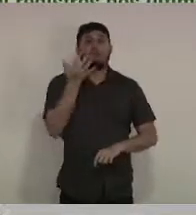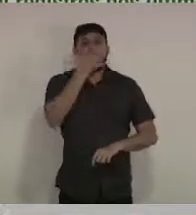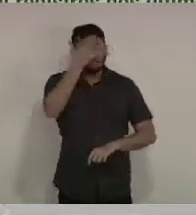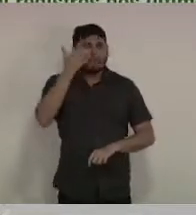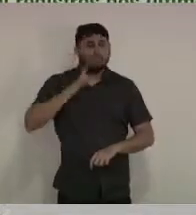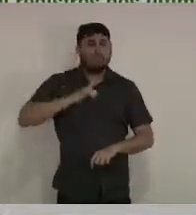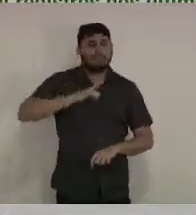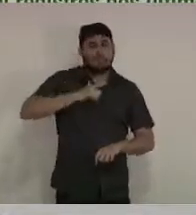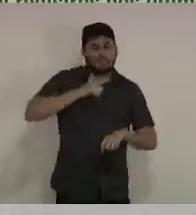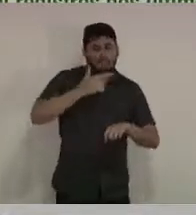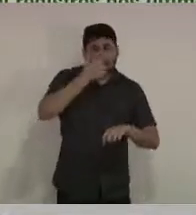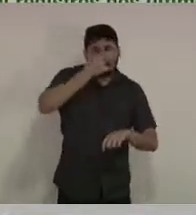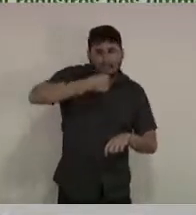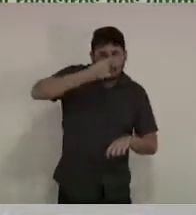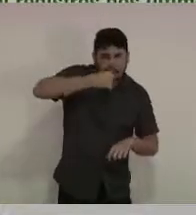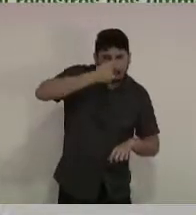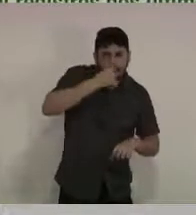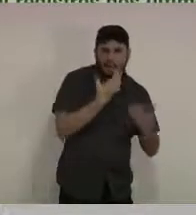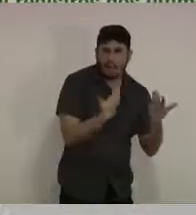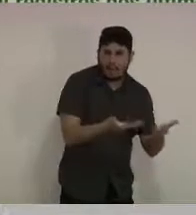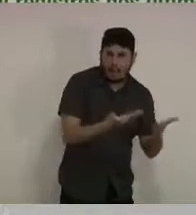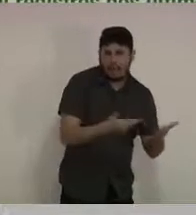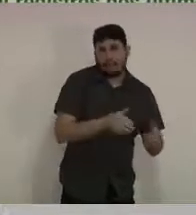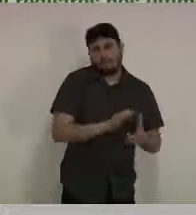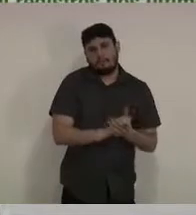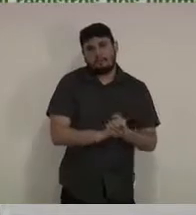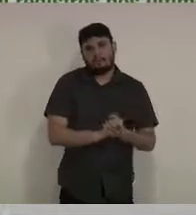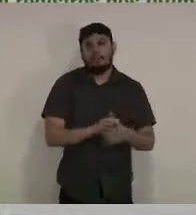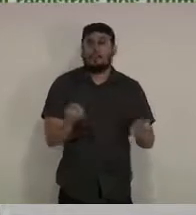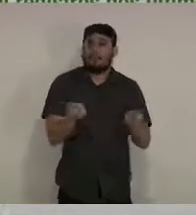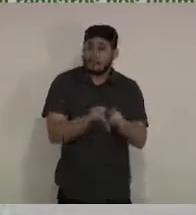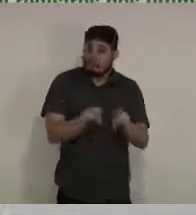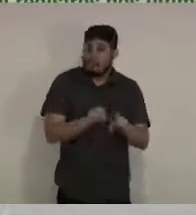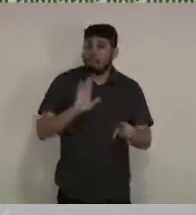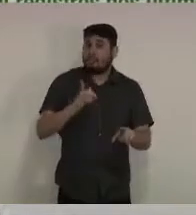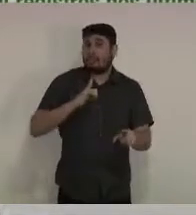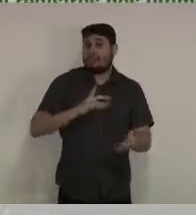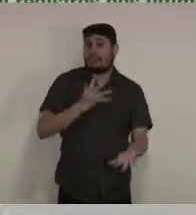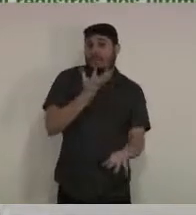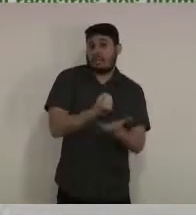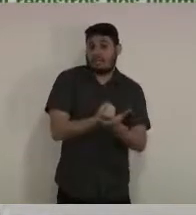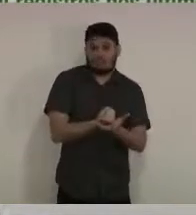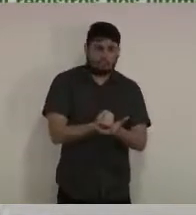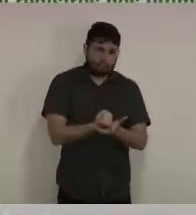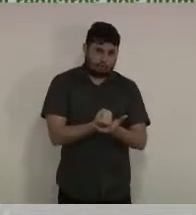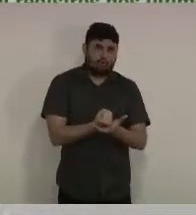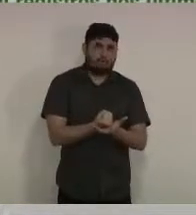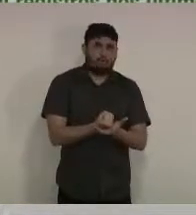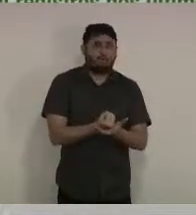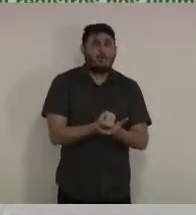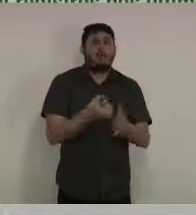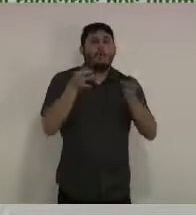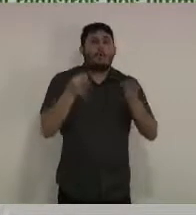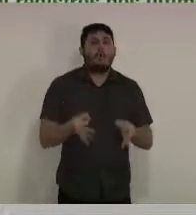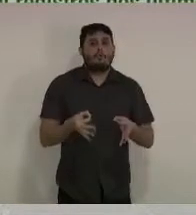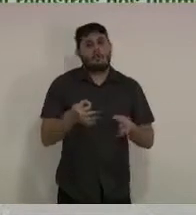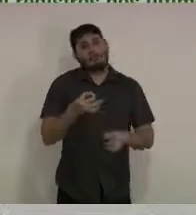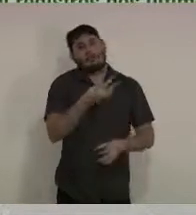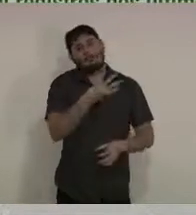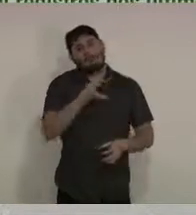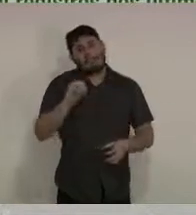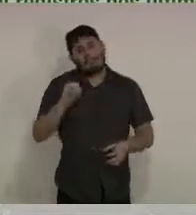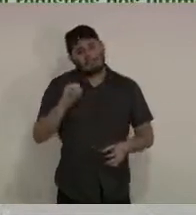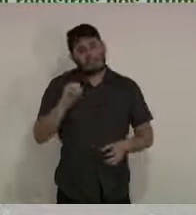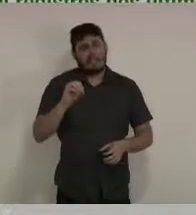Essa elevação é permanente. Nós já temos um registro de mais de 30% de casos comparado com outros